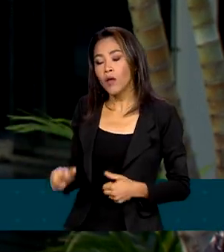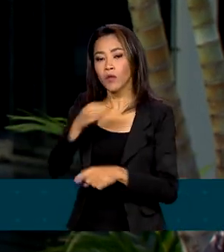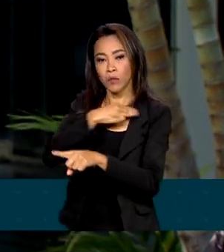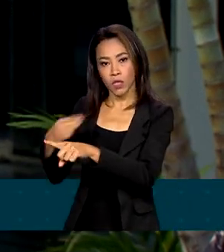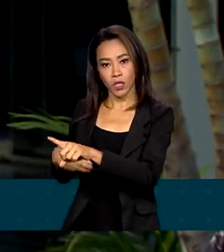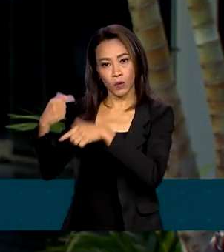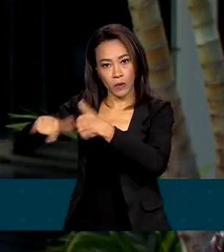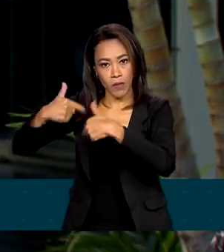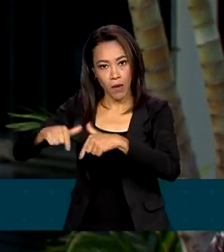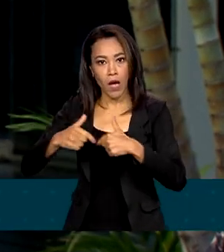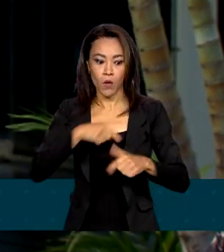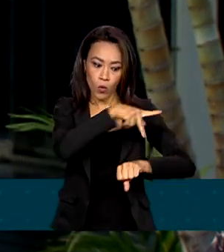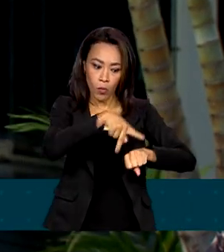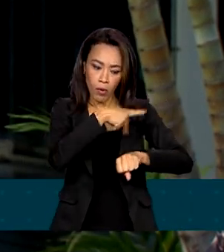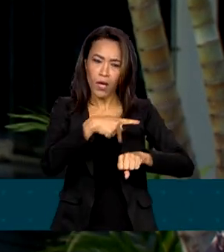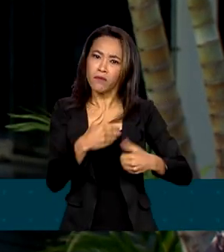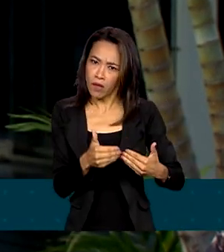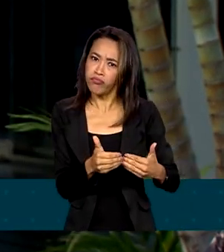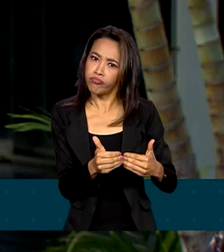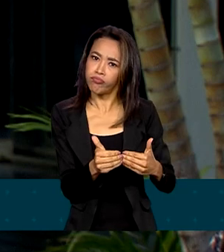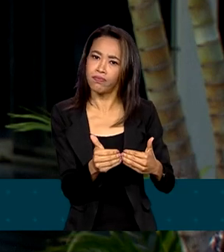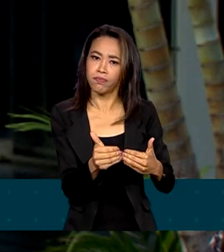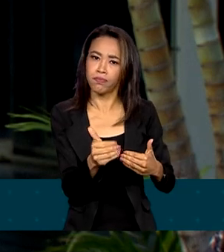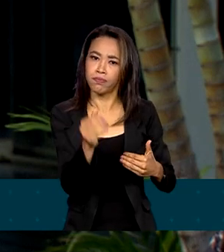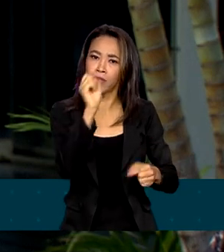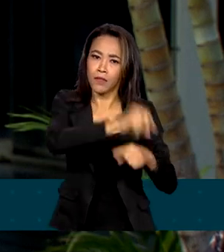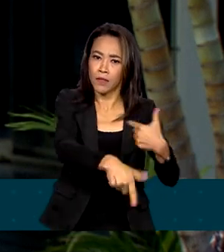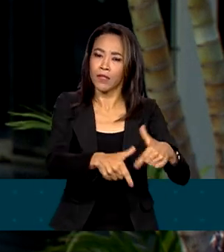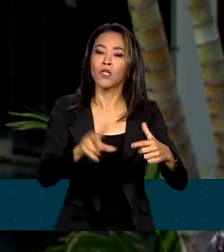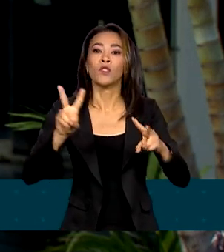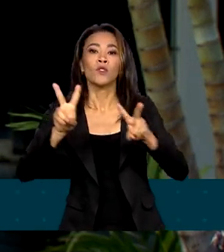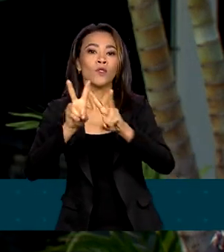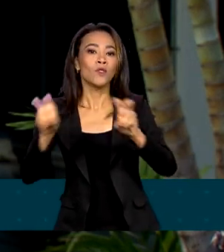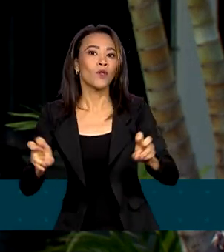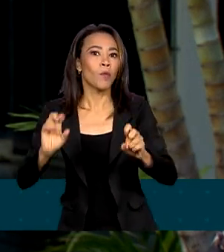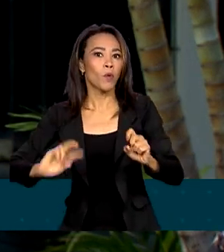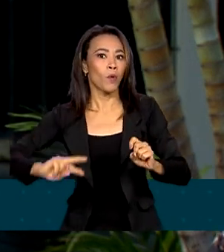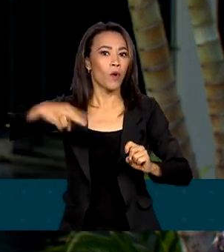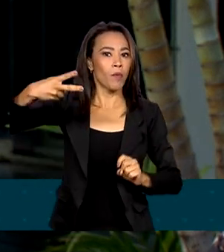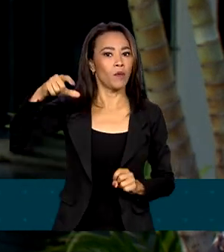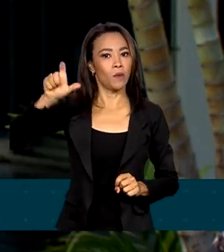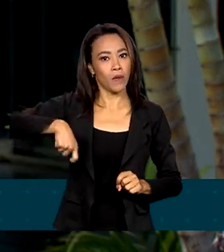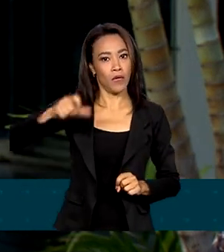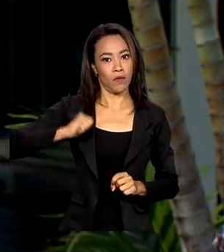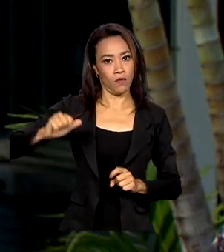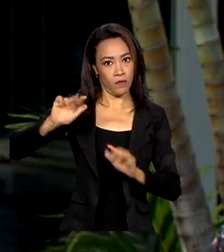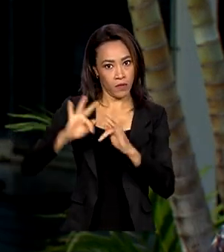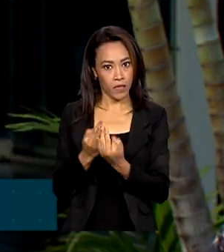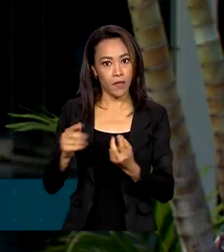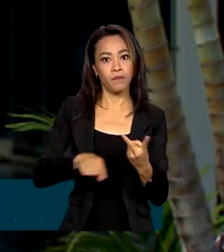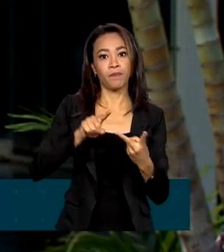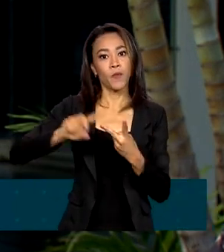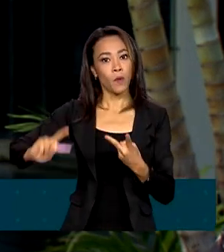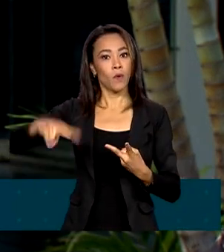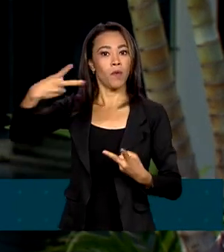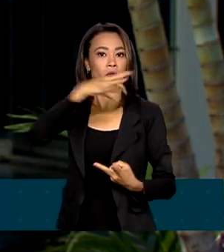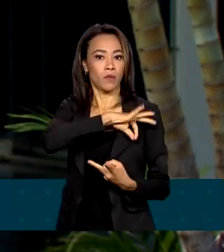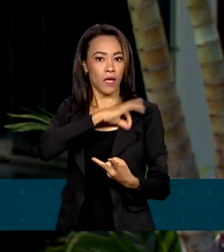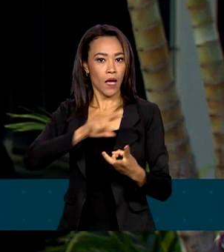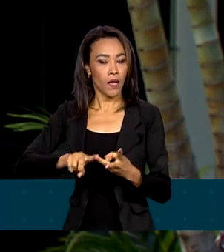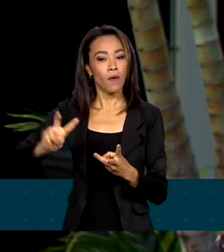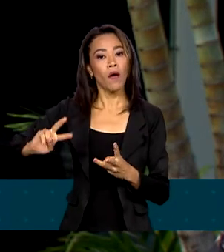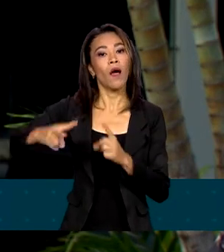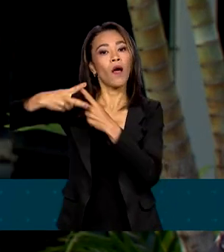avançar na geração de empregos com o impacto de medidas como o reajuste do Bolsa Família e do salário mínimo, a correção da tabela do